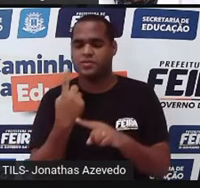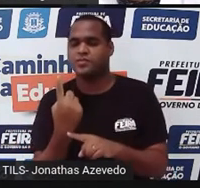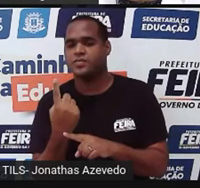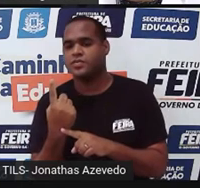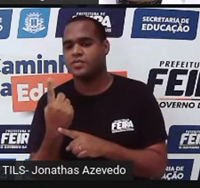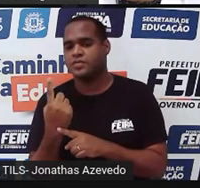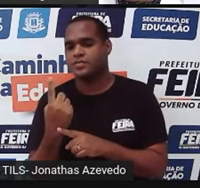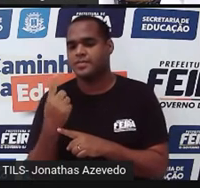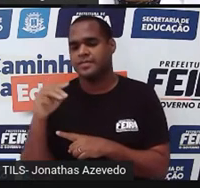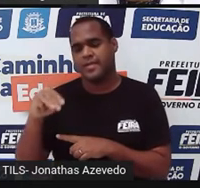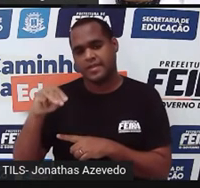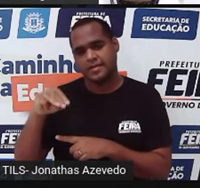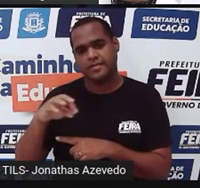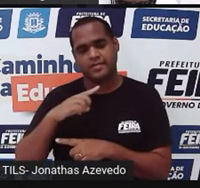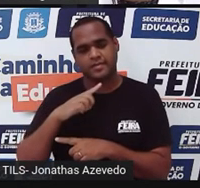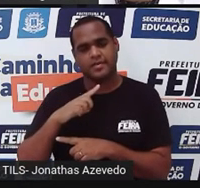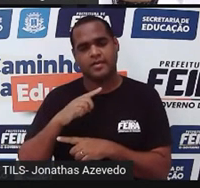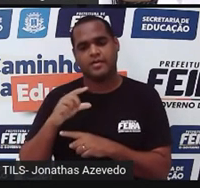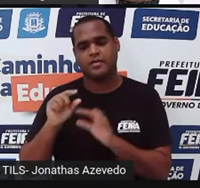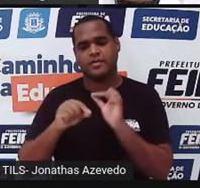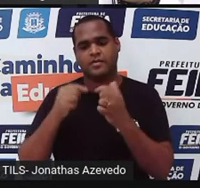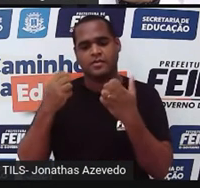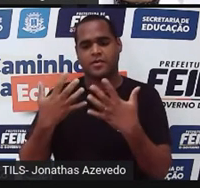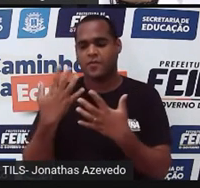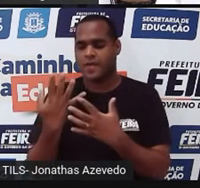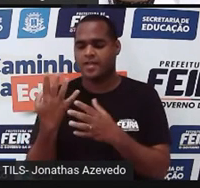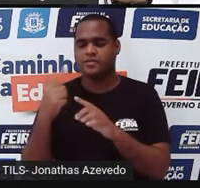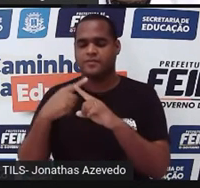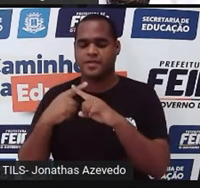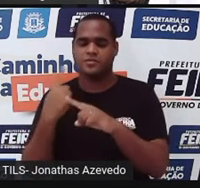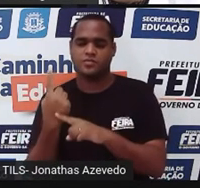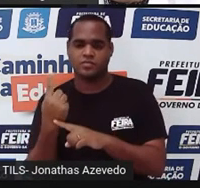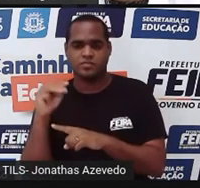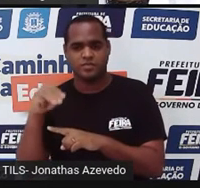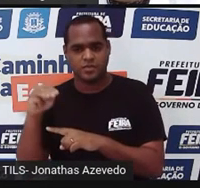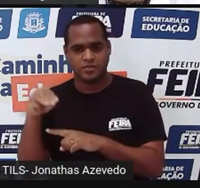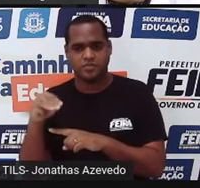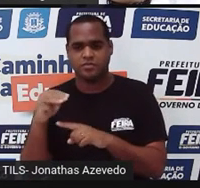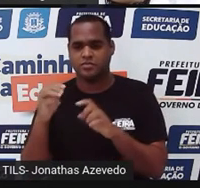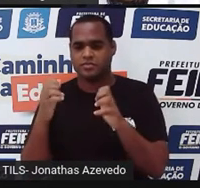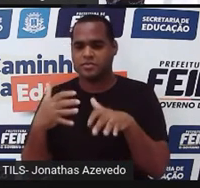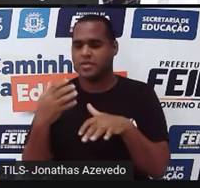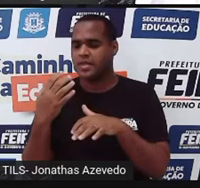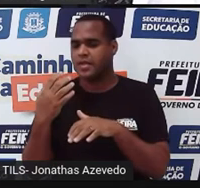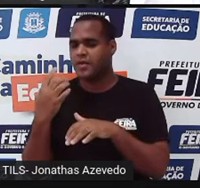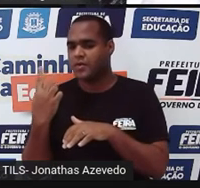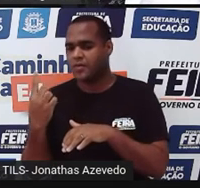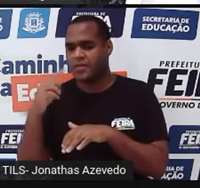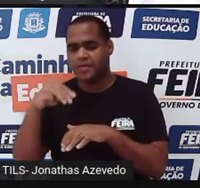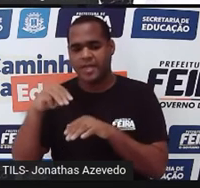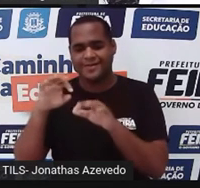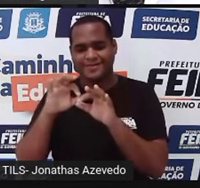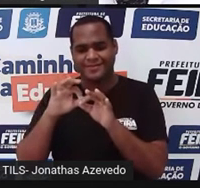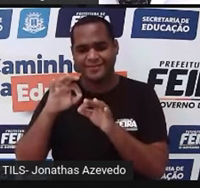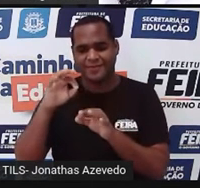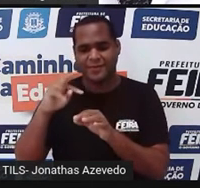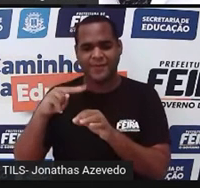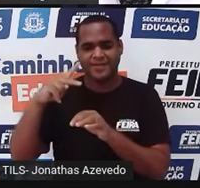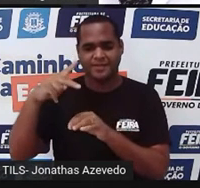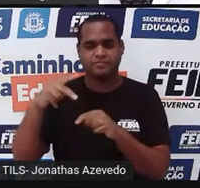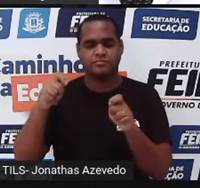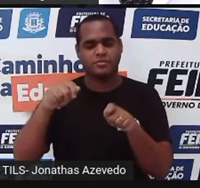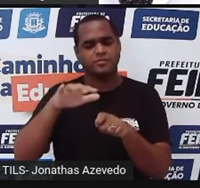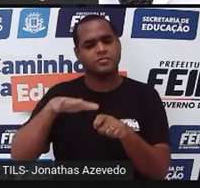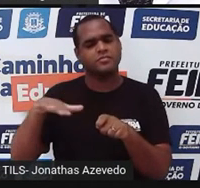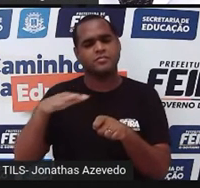4, e depois o metro vezes metro vira metro quadrado. Então, a gente tem a área aí para os